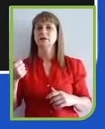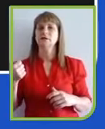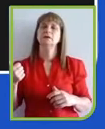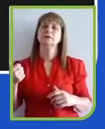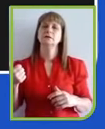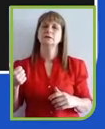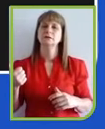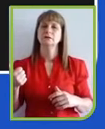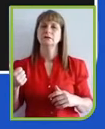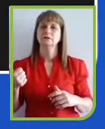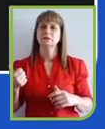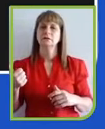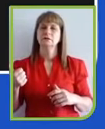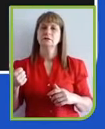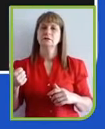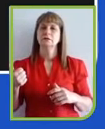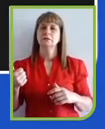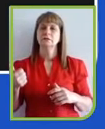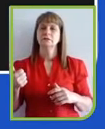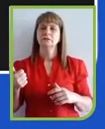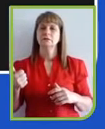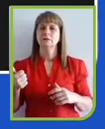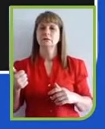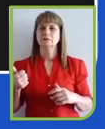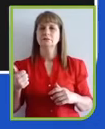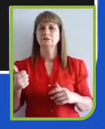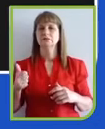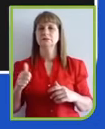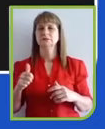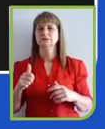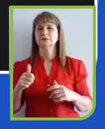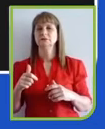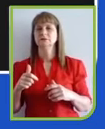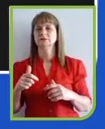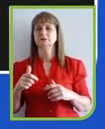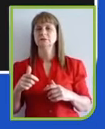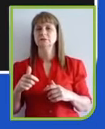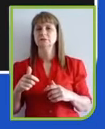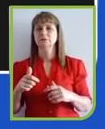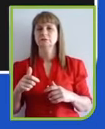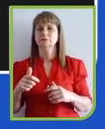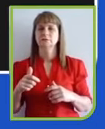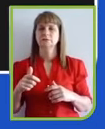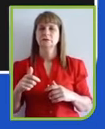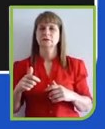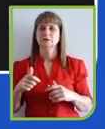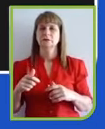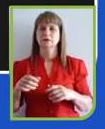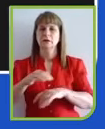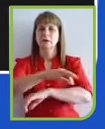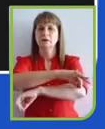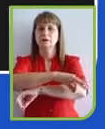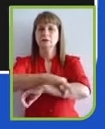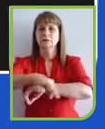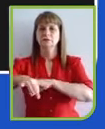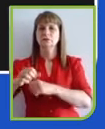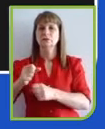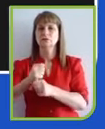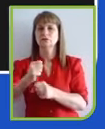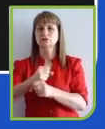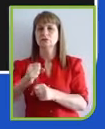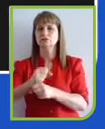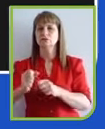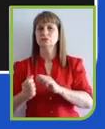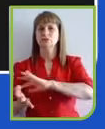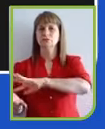a eletrificação das frotas de transporte urbano, arquitetura e construções sustentáveis, novas